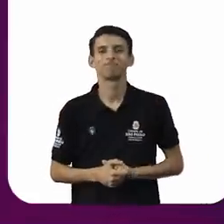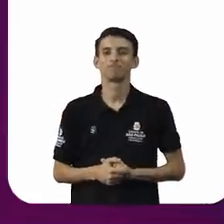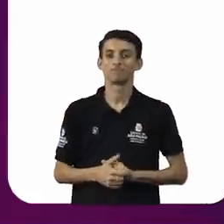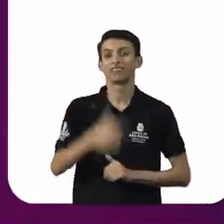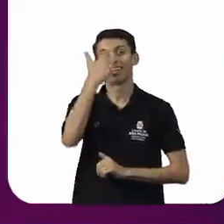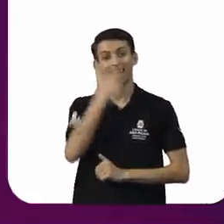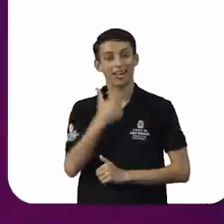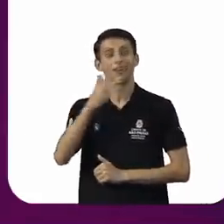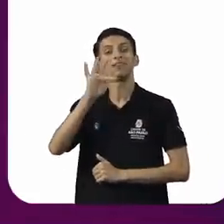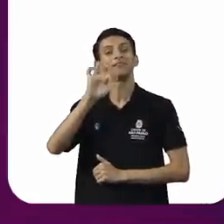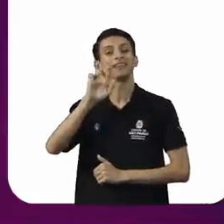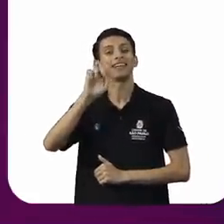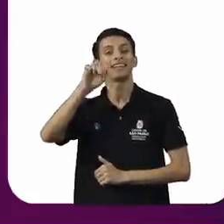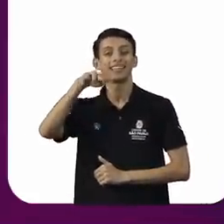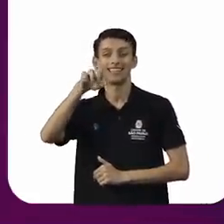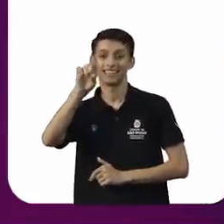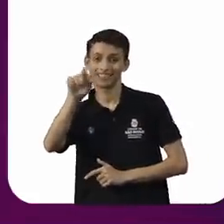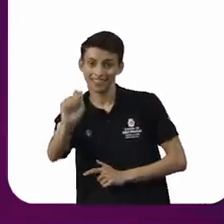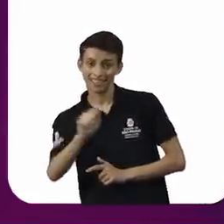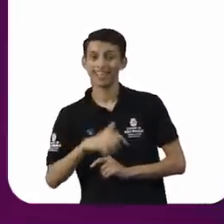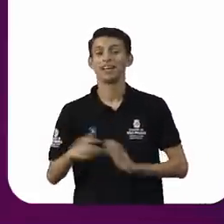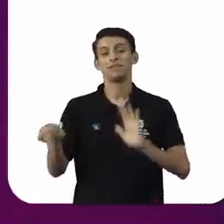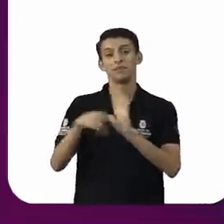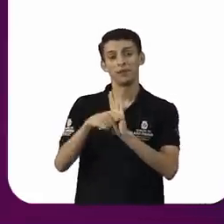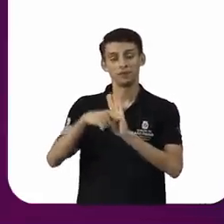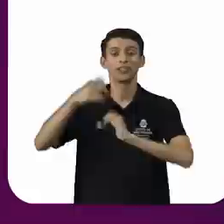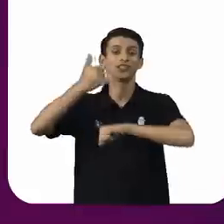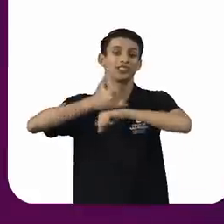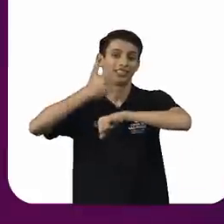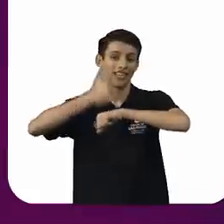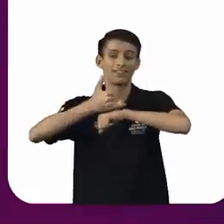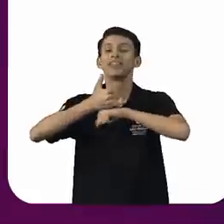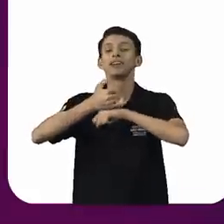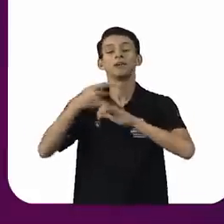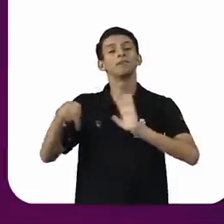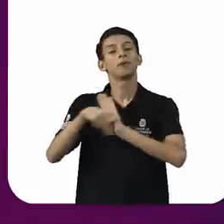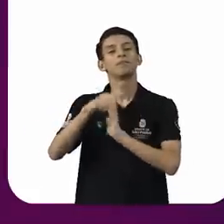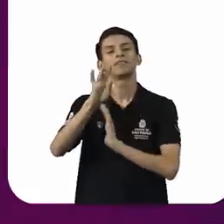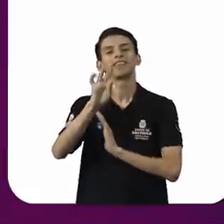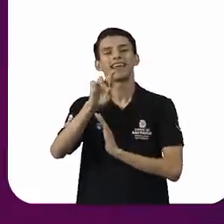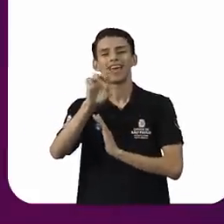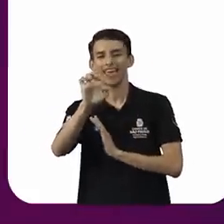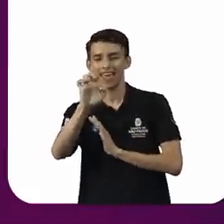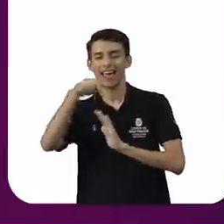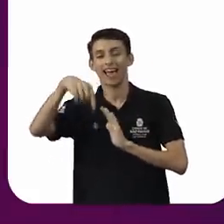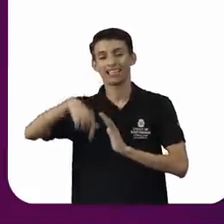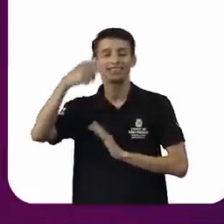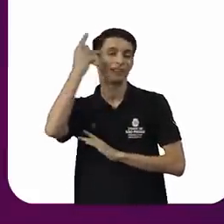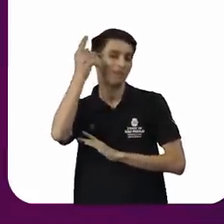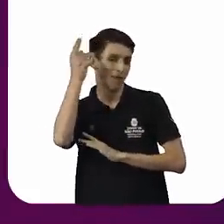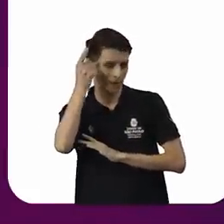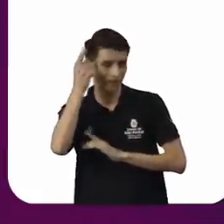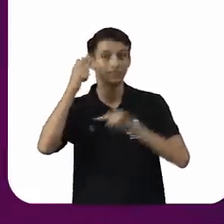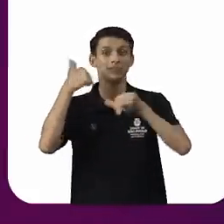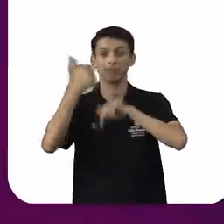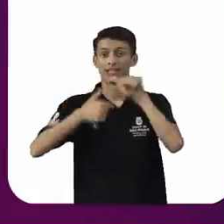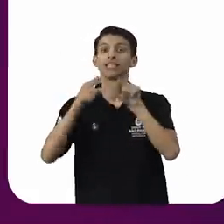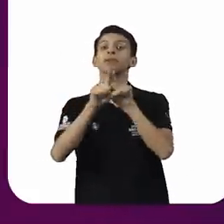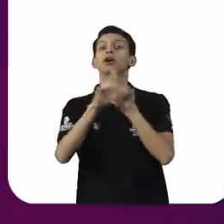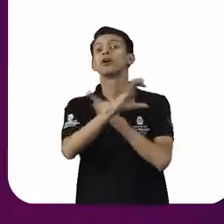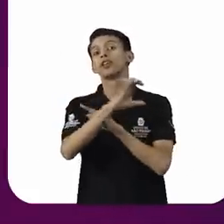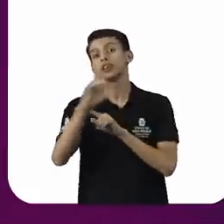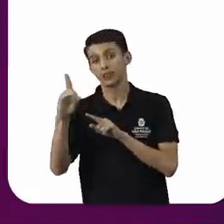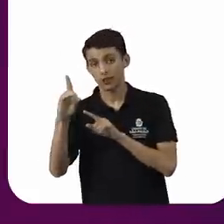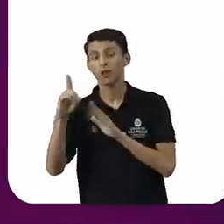Fernanda Diniz, sou chefe de cerimonial do Tribunal Regional Eleitoral de São Paulo e também coordenadora do Comitê de